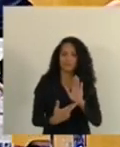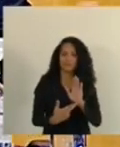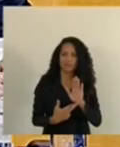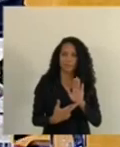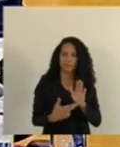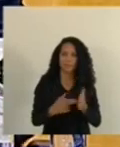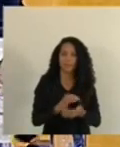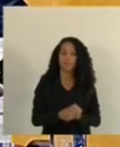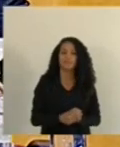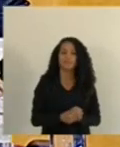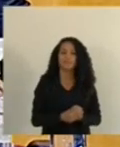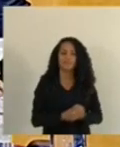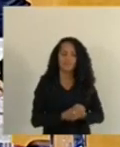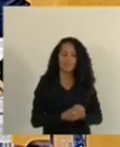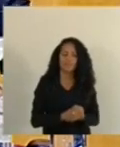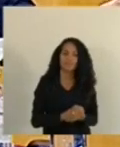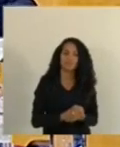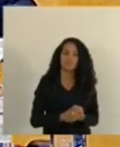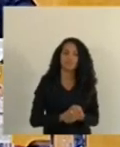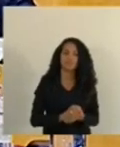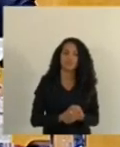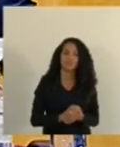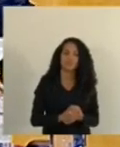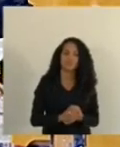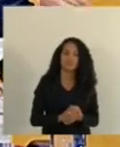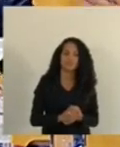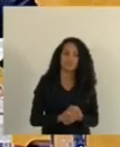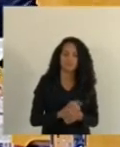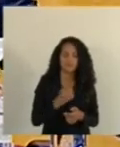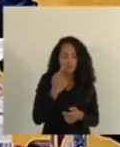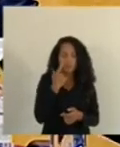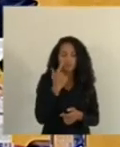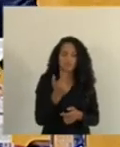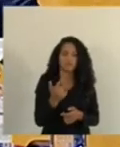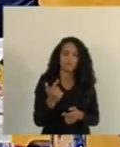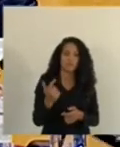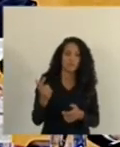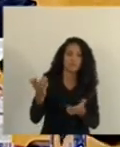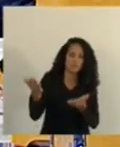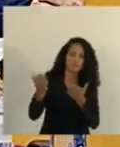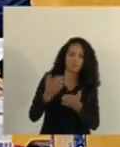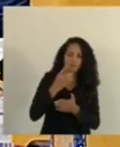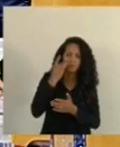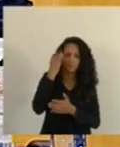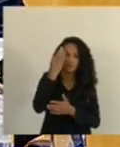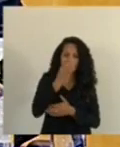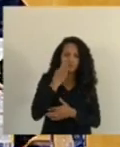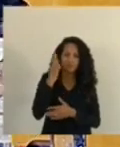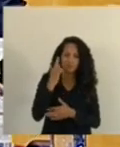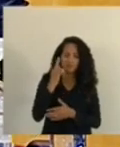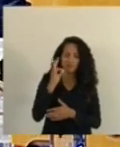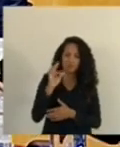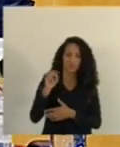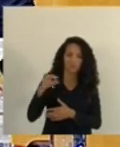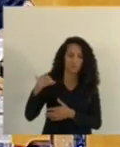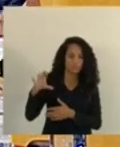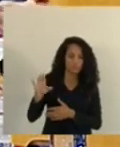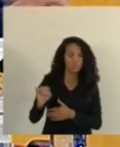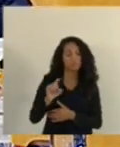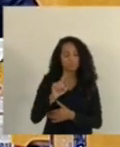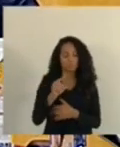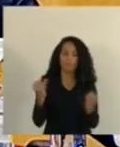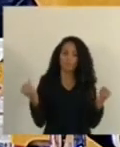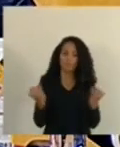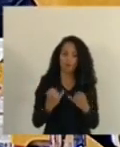Quero cumprimentar o mais magro, visivelmente, o deputado Torino Marques, elegante, usando um terno